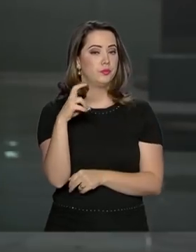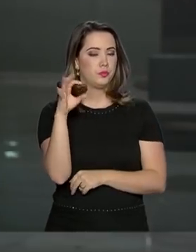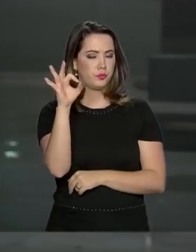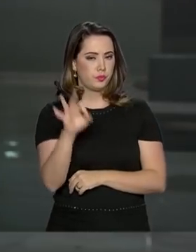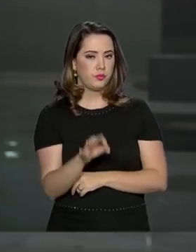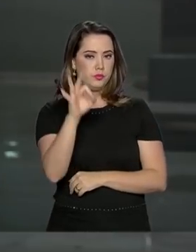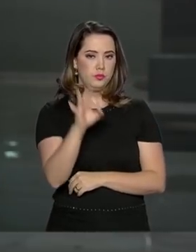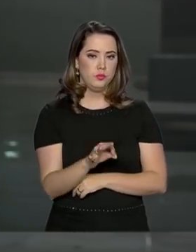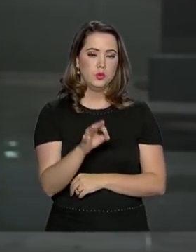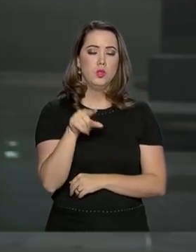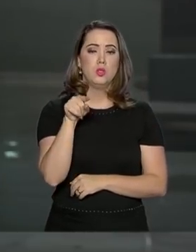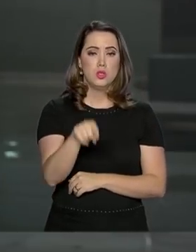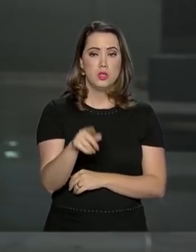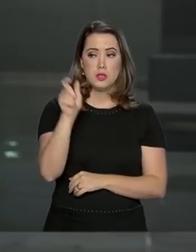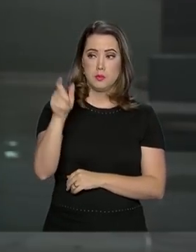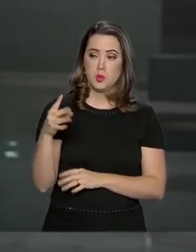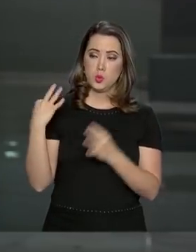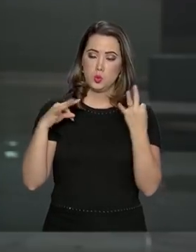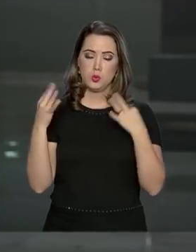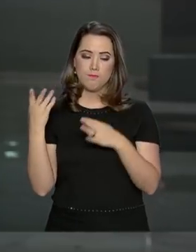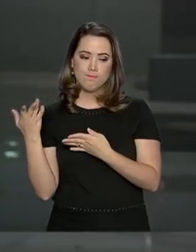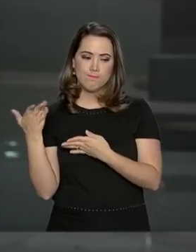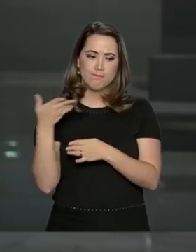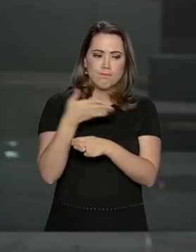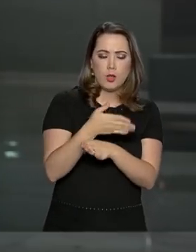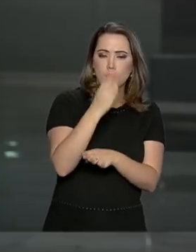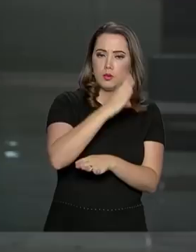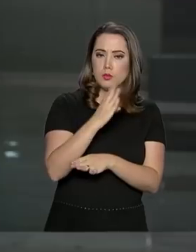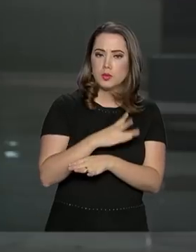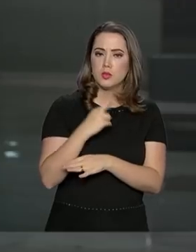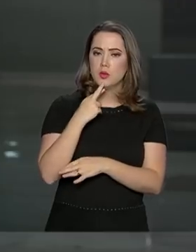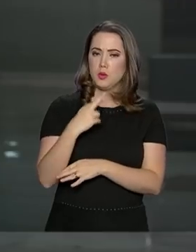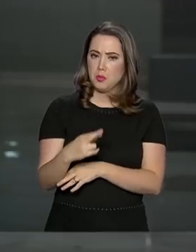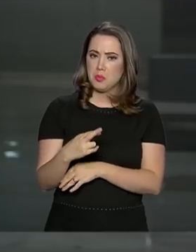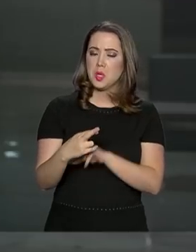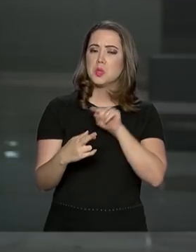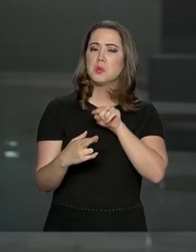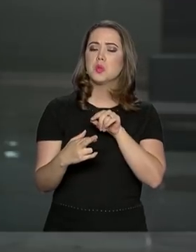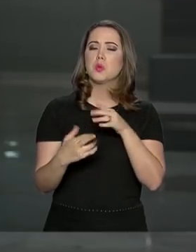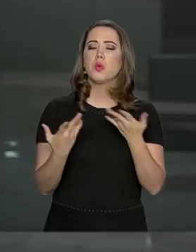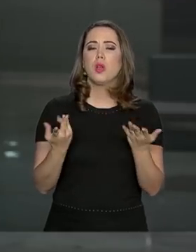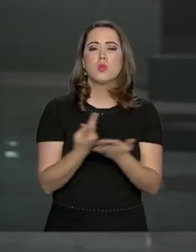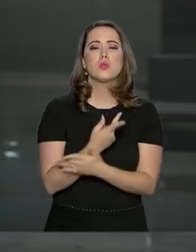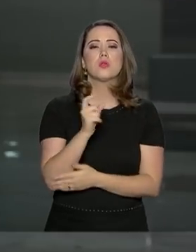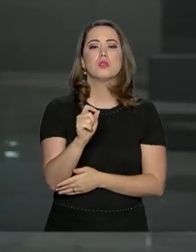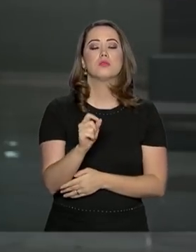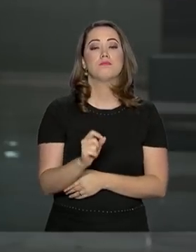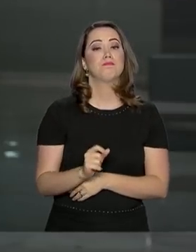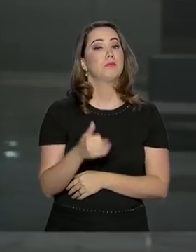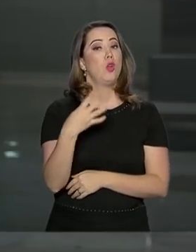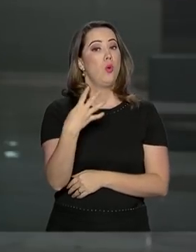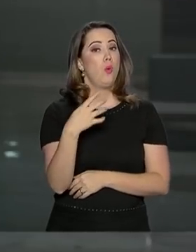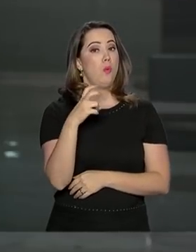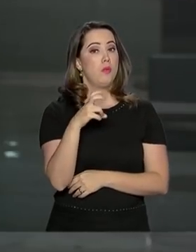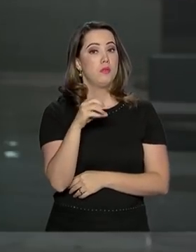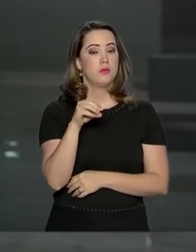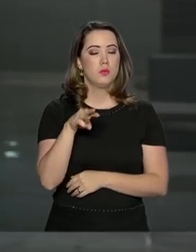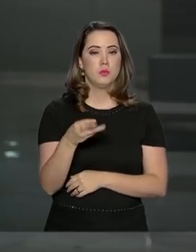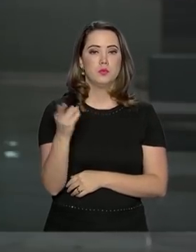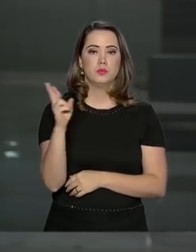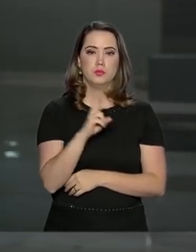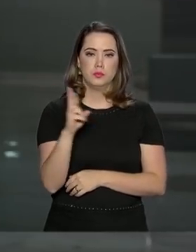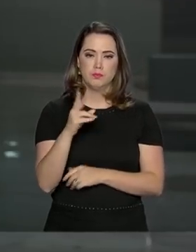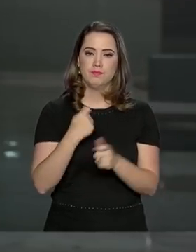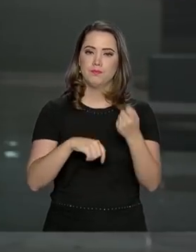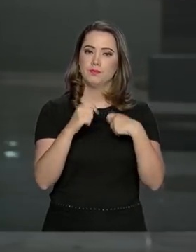,7% desses turistas no Brasil, resultando em uma injeção de 450 milhões de reais